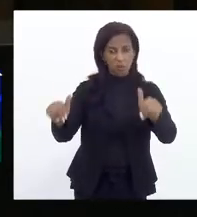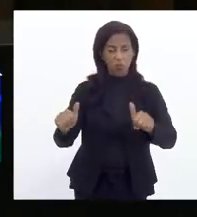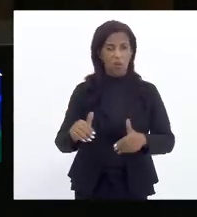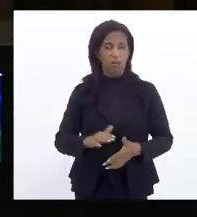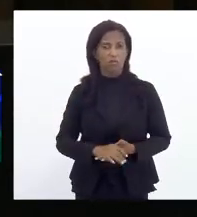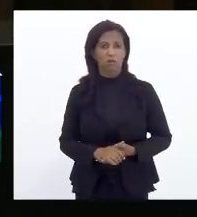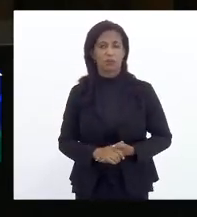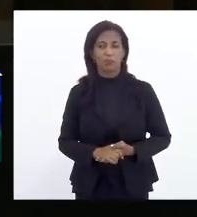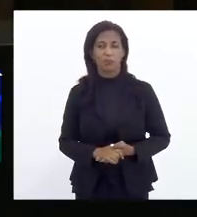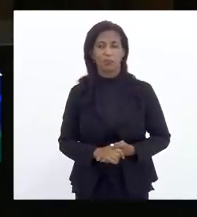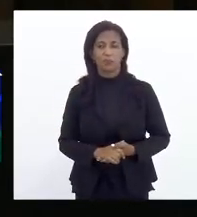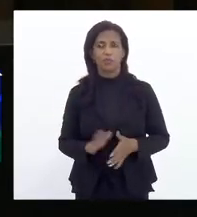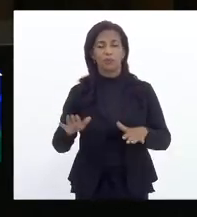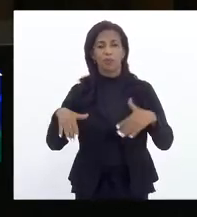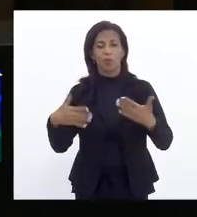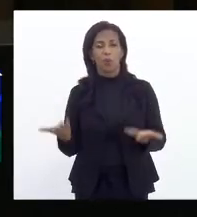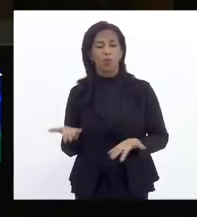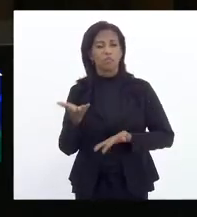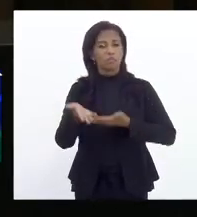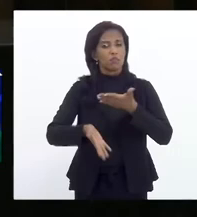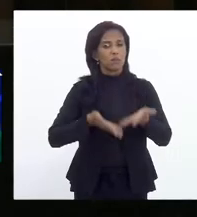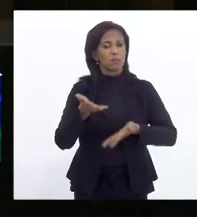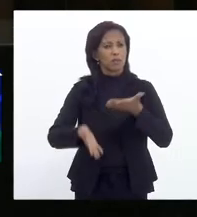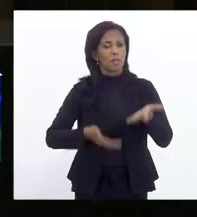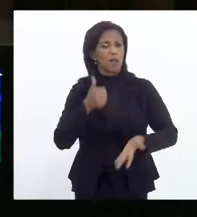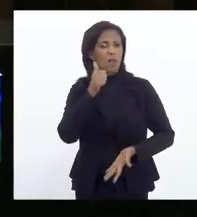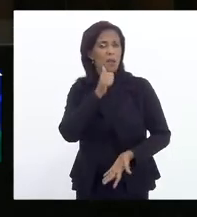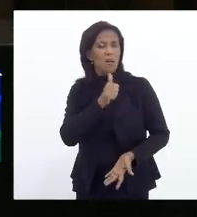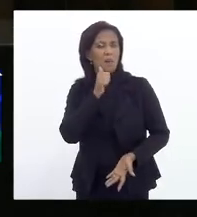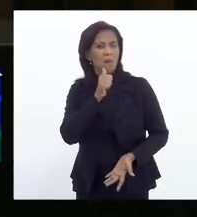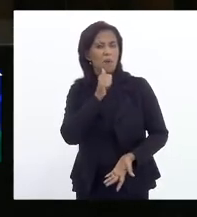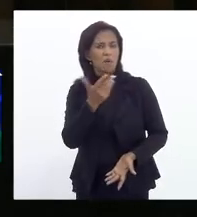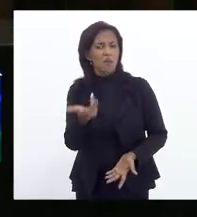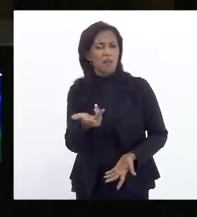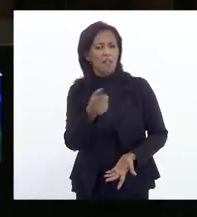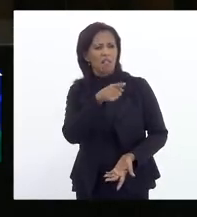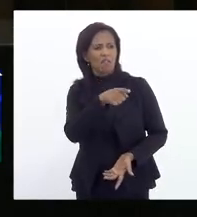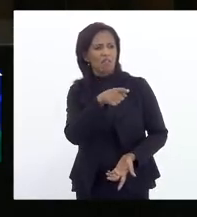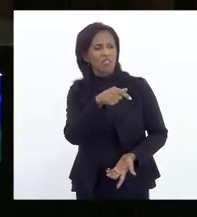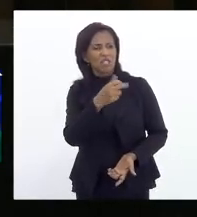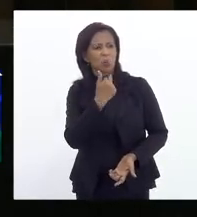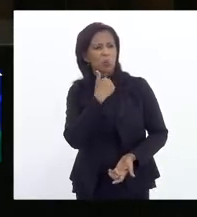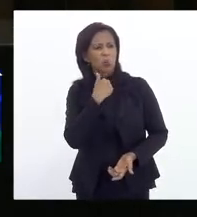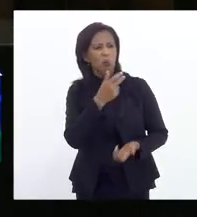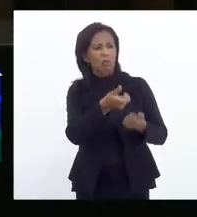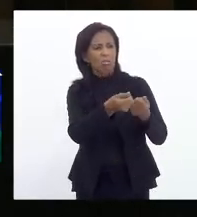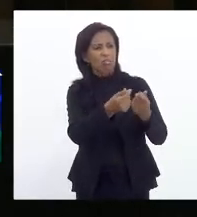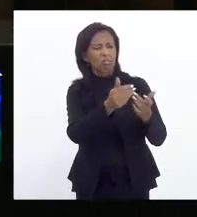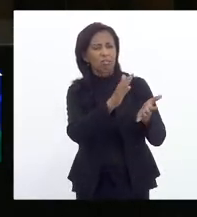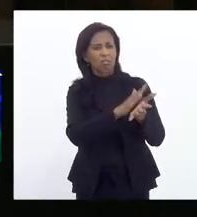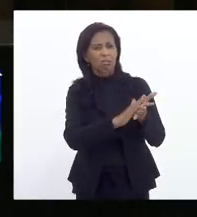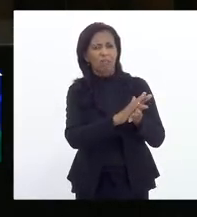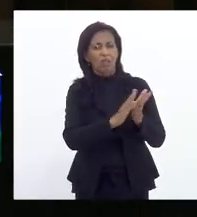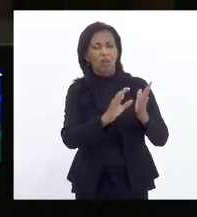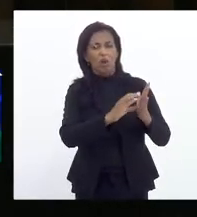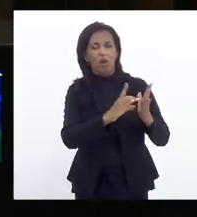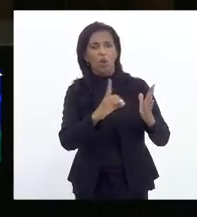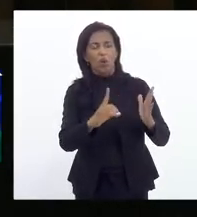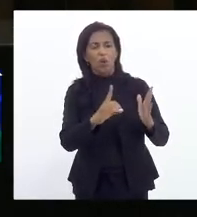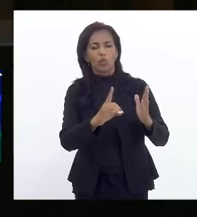desembargador, quando trataram a mulher casada como relativamente incapaz no Código Civil de